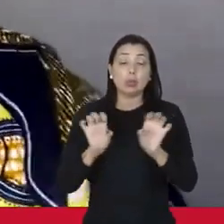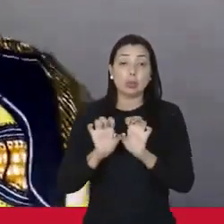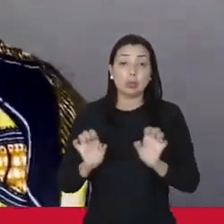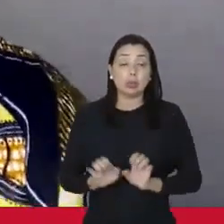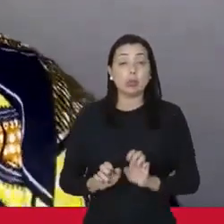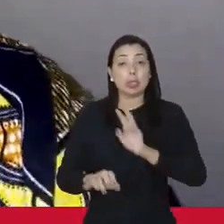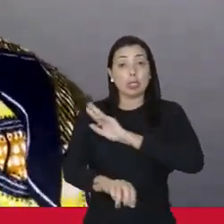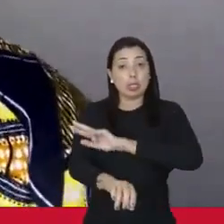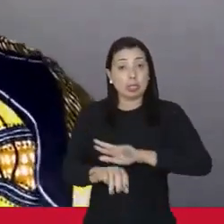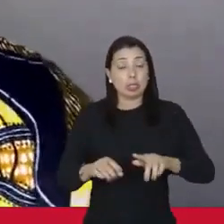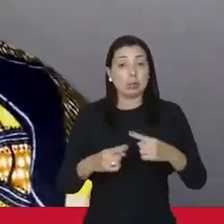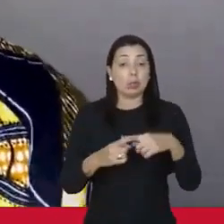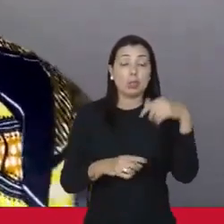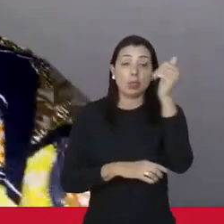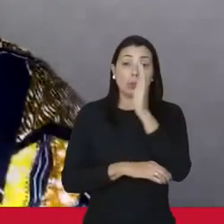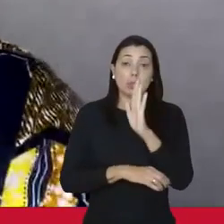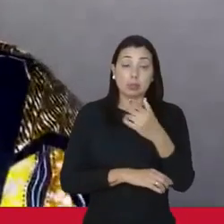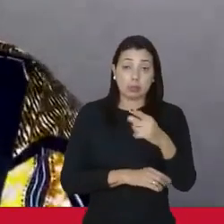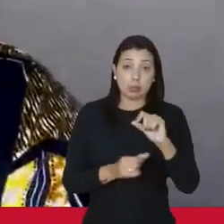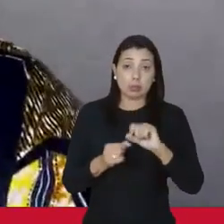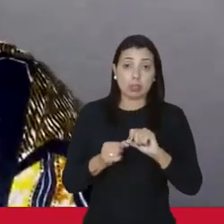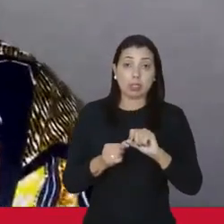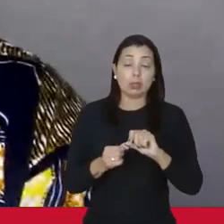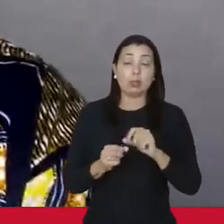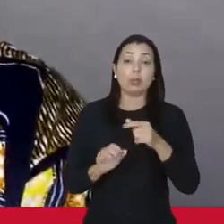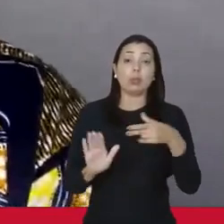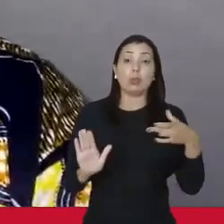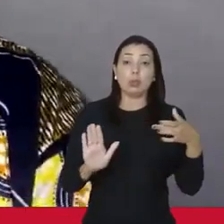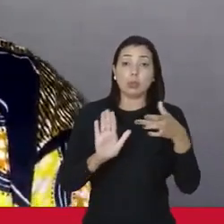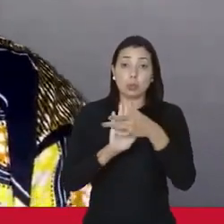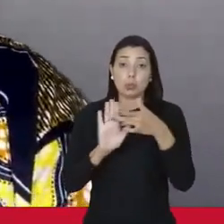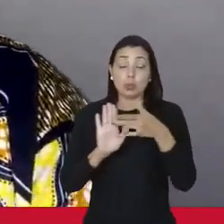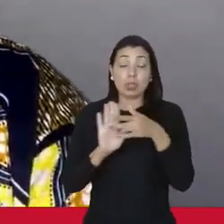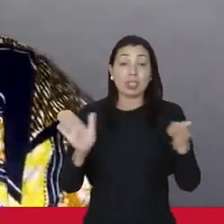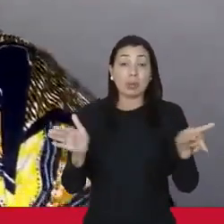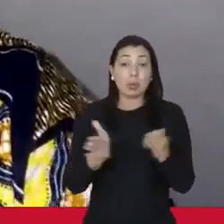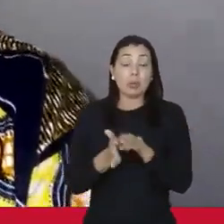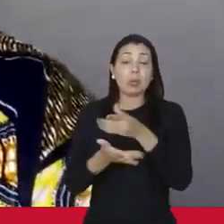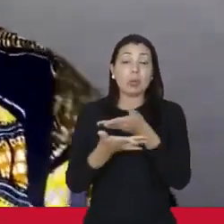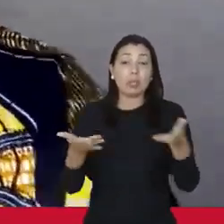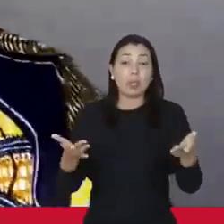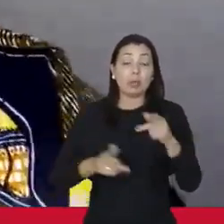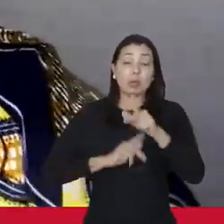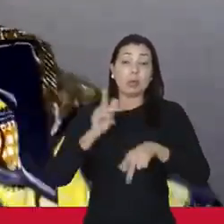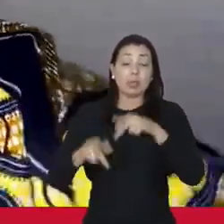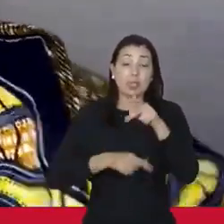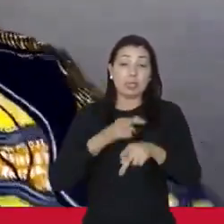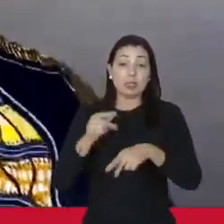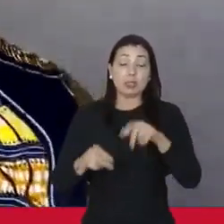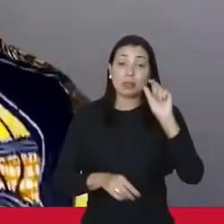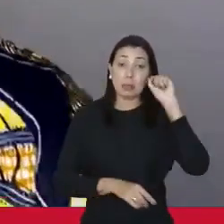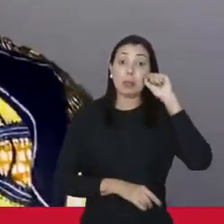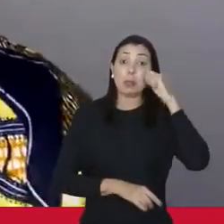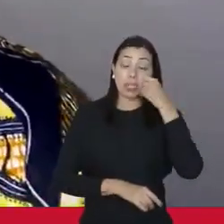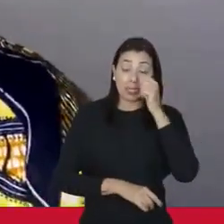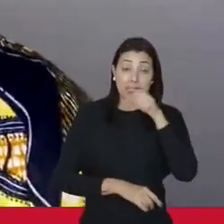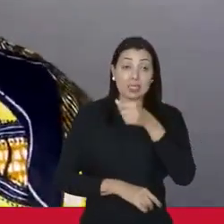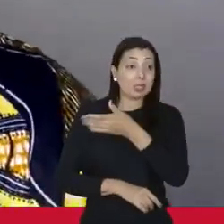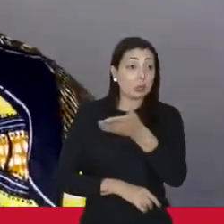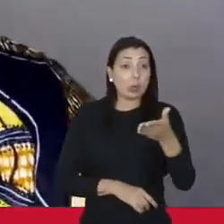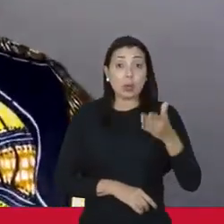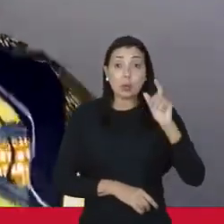Porque o Brasil ele foi feito através de um genocídio de uma população preta. O Brasil ele é majoritariamente preto.